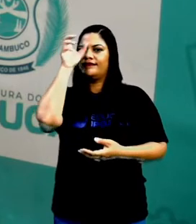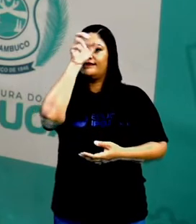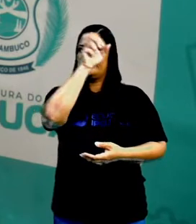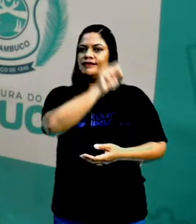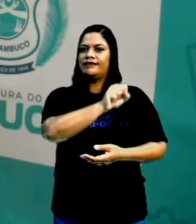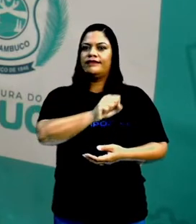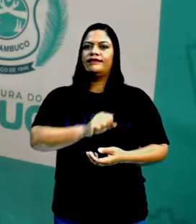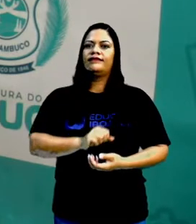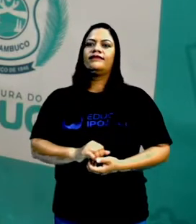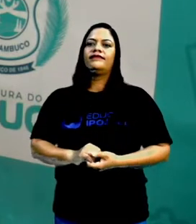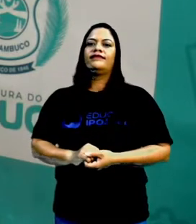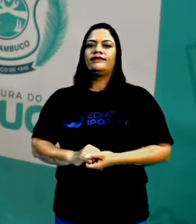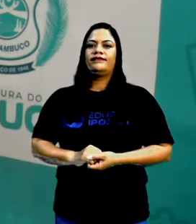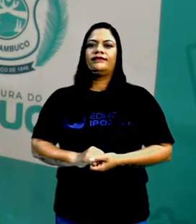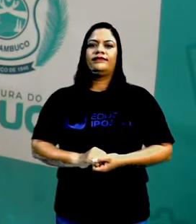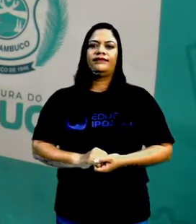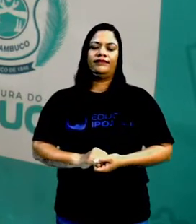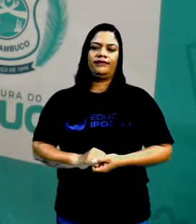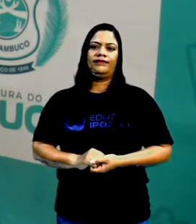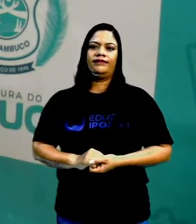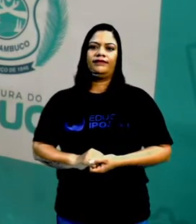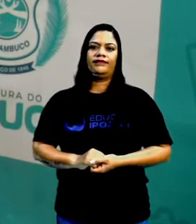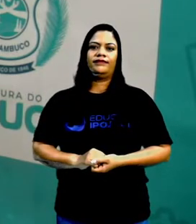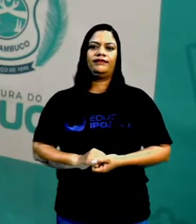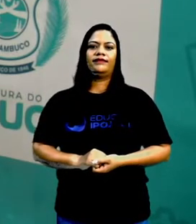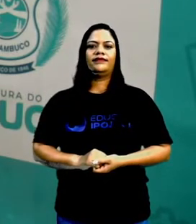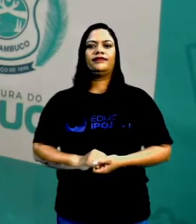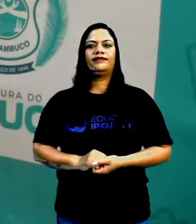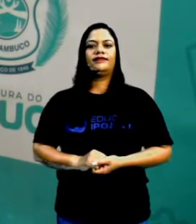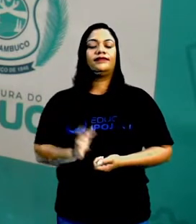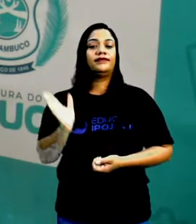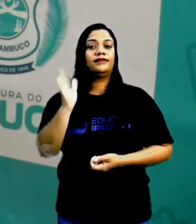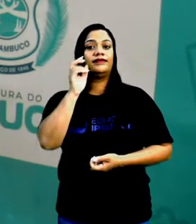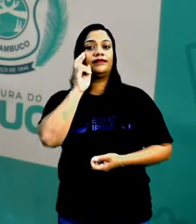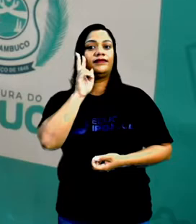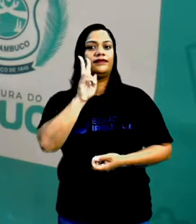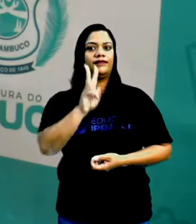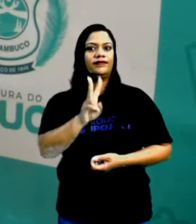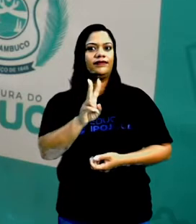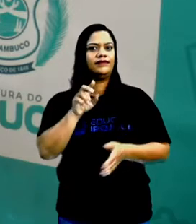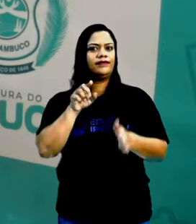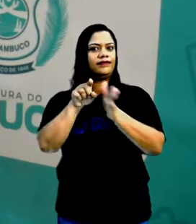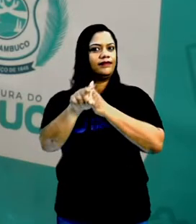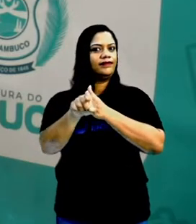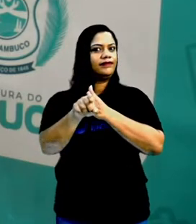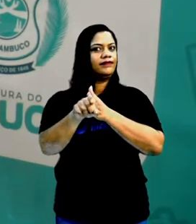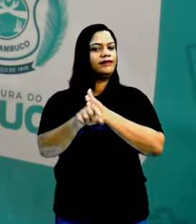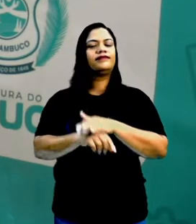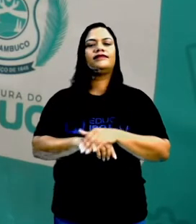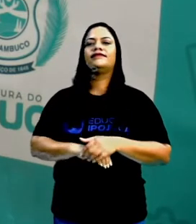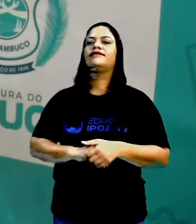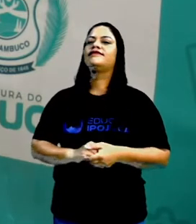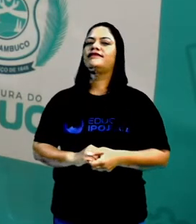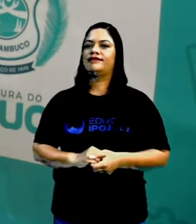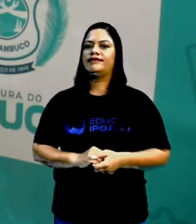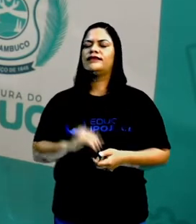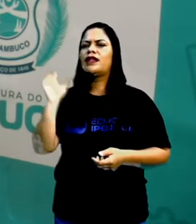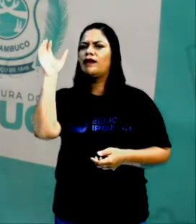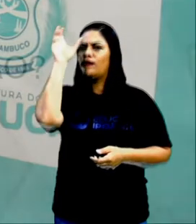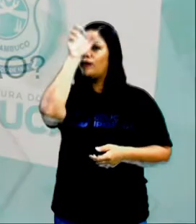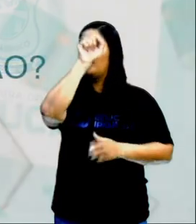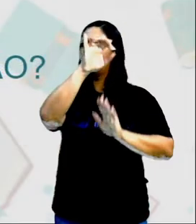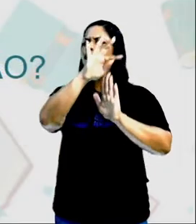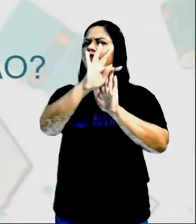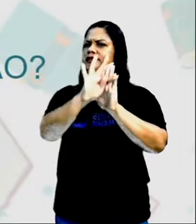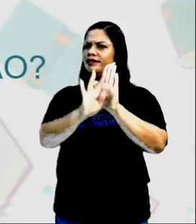As informações centrais do texto Vamos ver aí o que ele está lhe perguntando Compreendendo